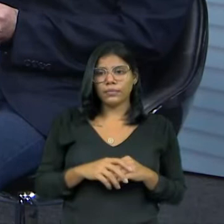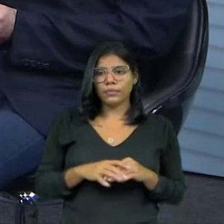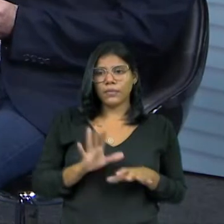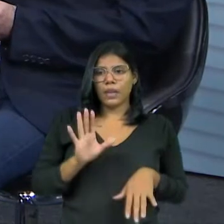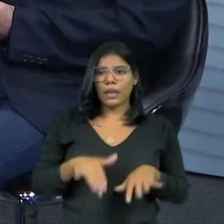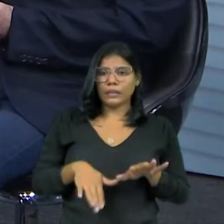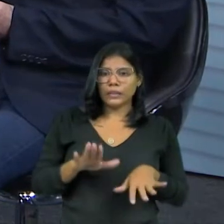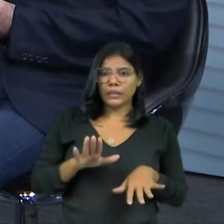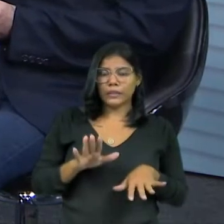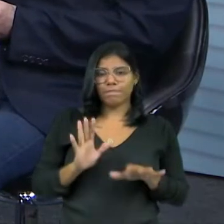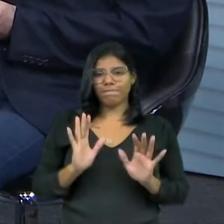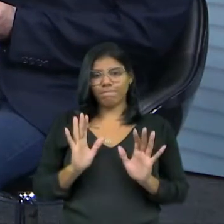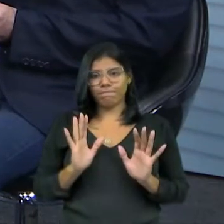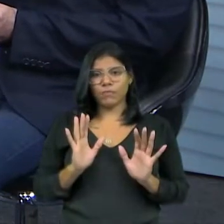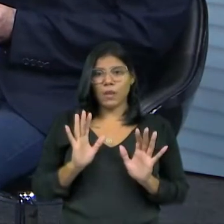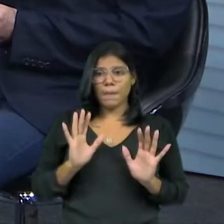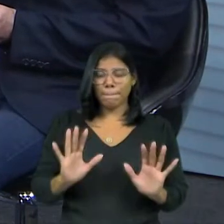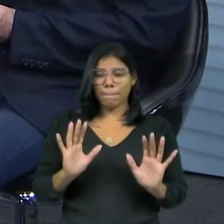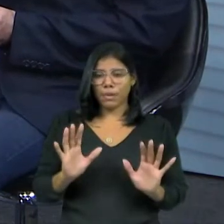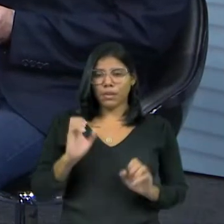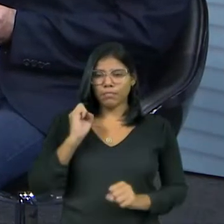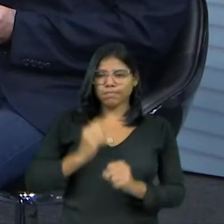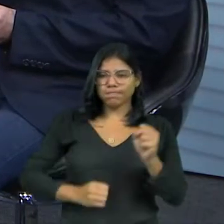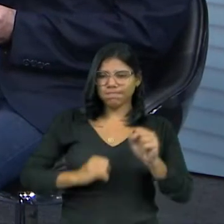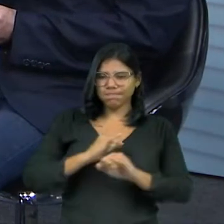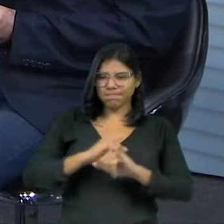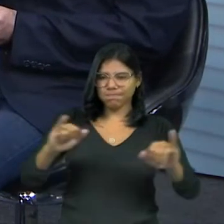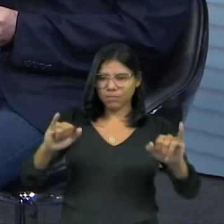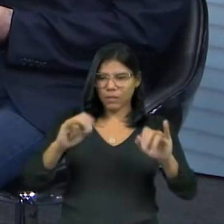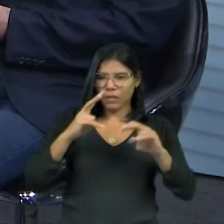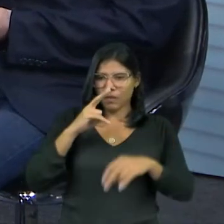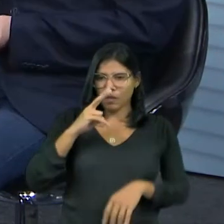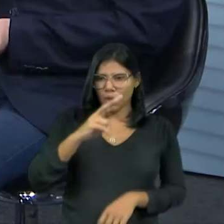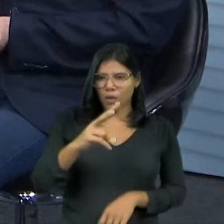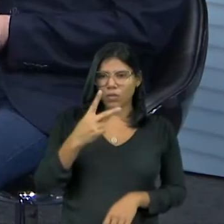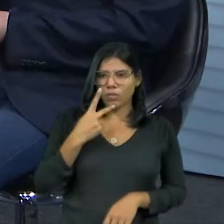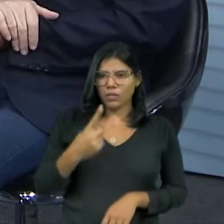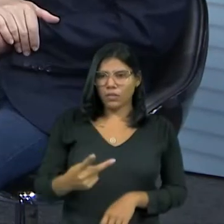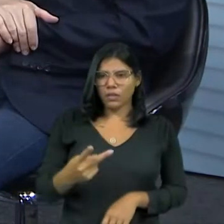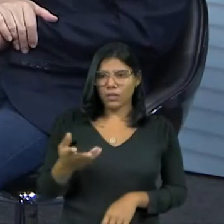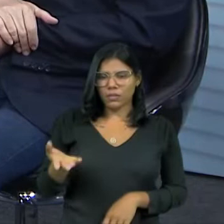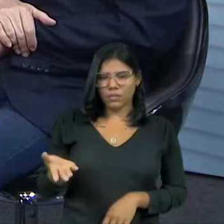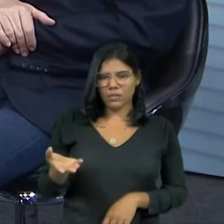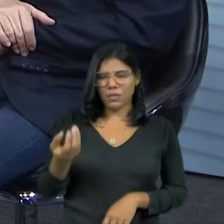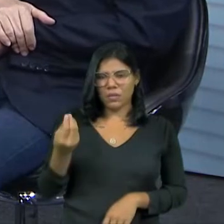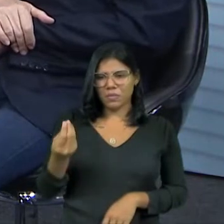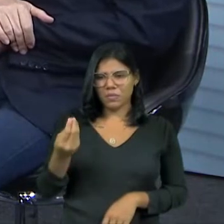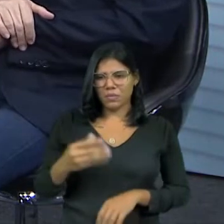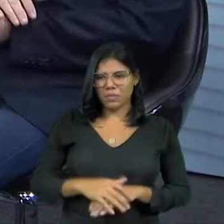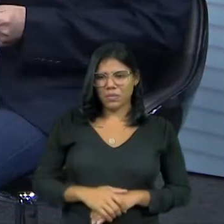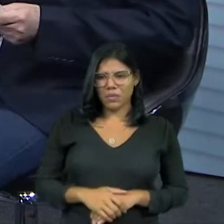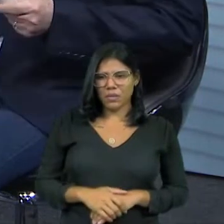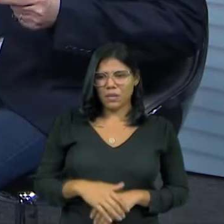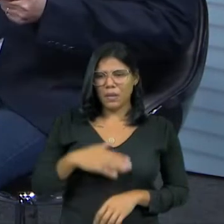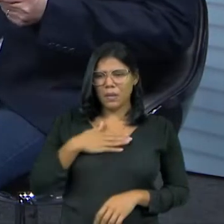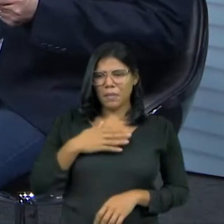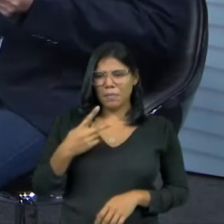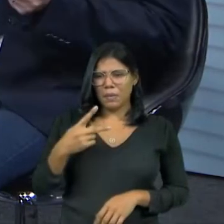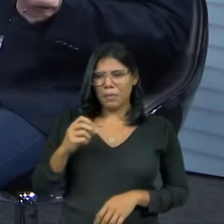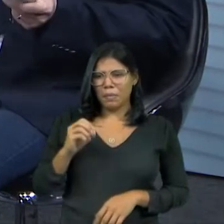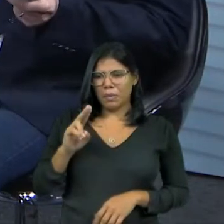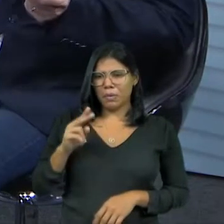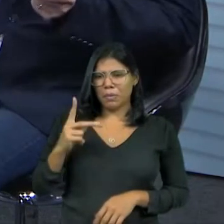assim. Mas quando aparece uma fake news, aquela descarada, eu digo, gente, isso é fake. Me poupe. A gente verifica, às vezes, uma mensagem enorme... Não, tem umas que são